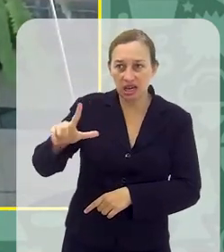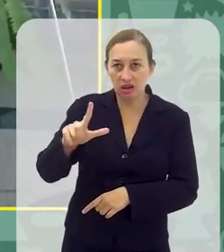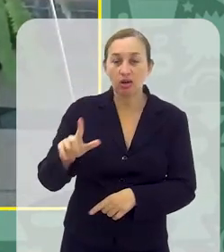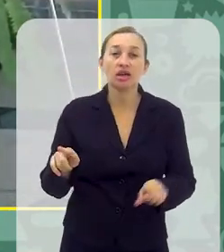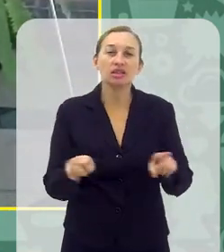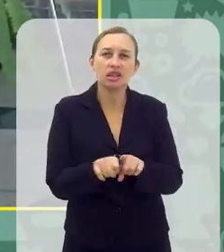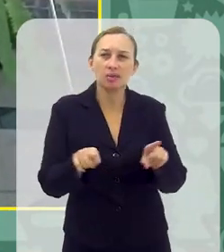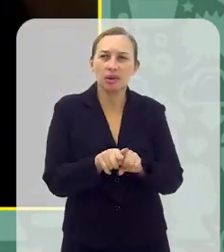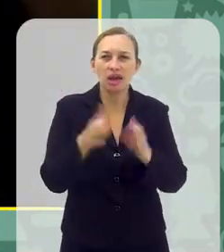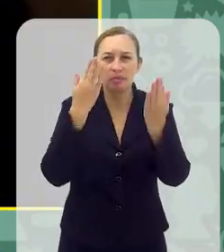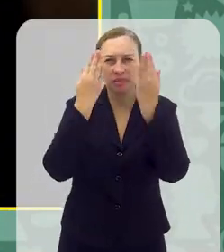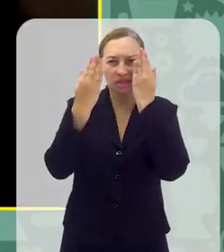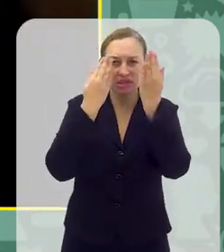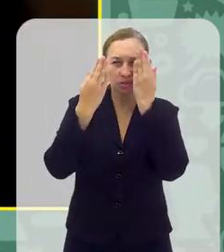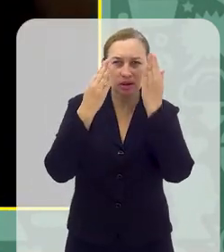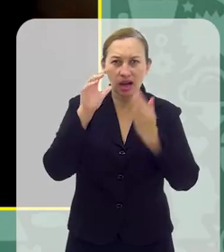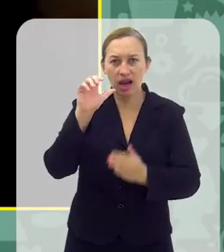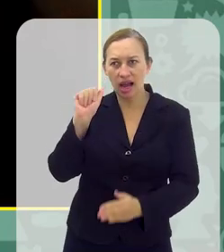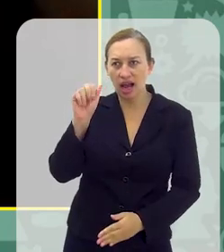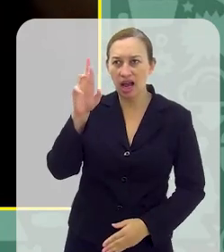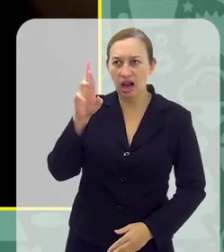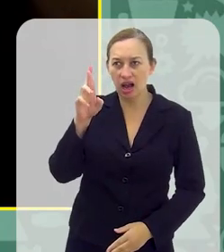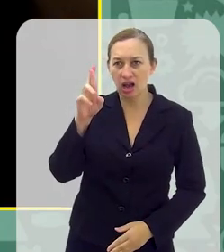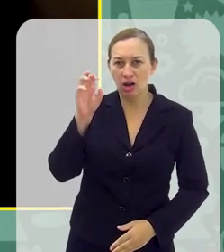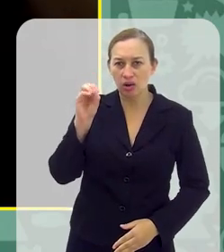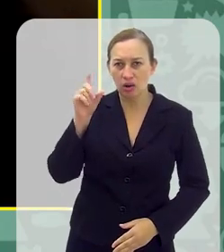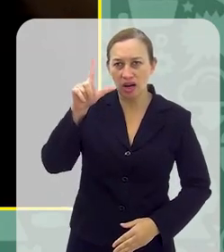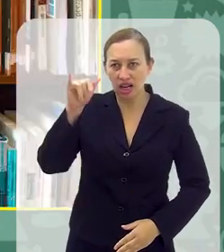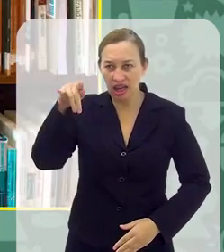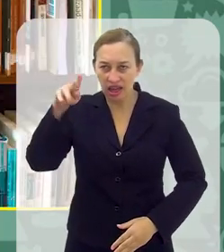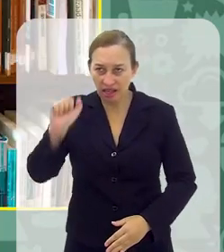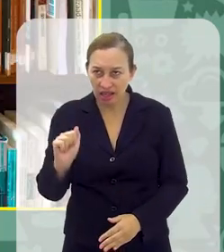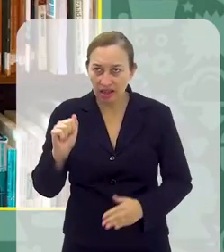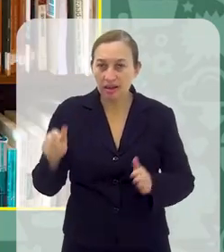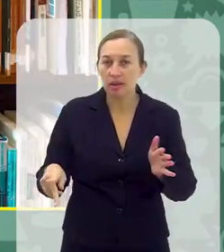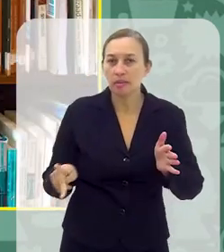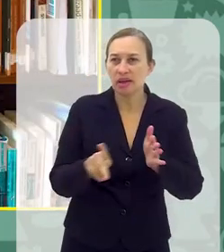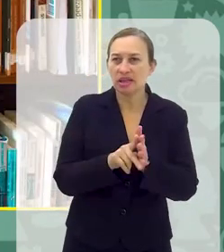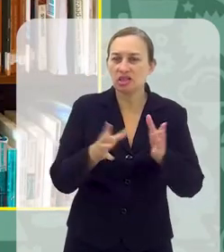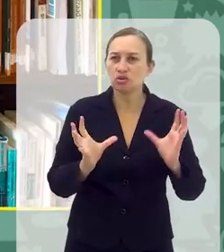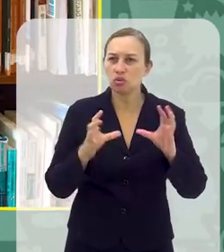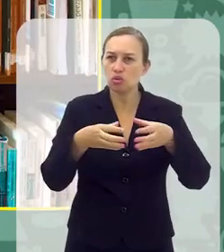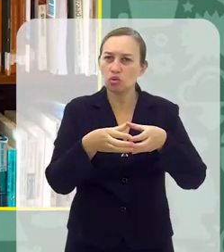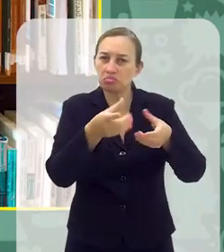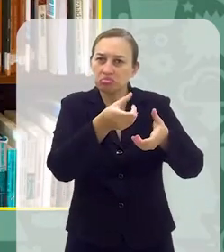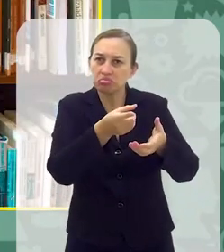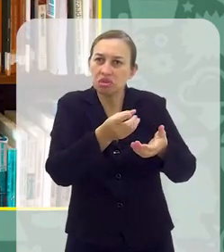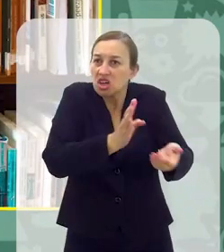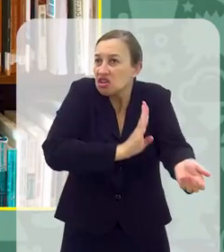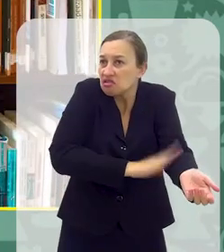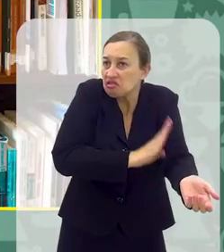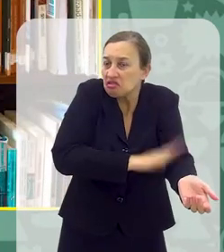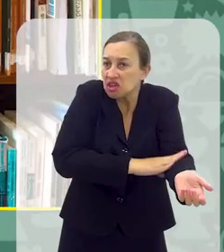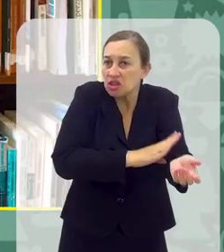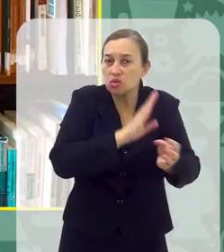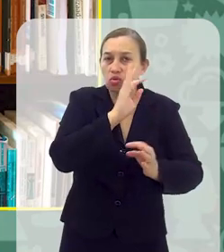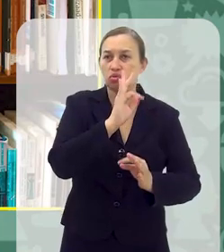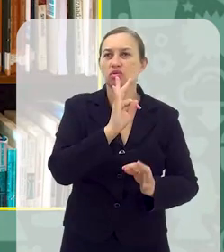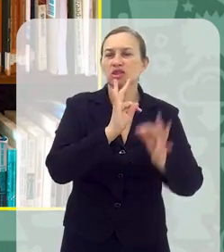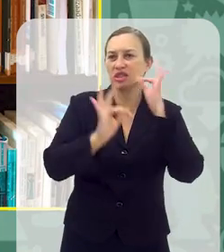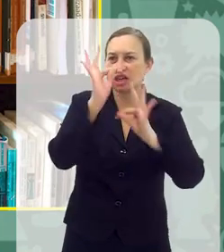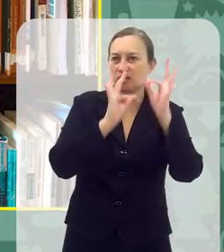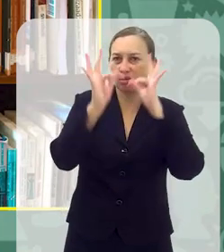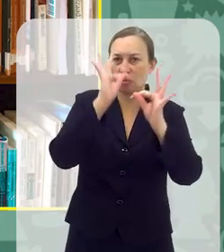E a psicóloga Carolina Bartolomeu, que faz parte do grupo de dependências tecnológicas criado para